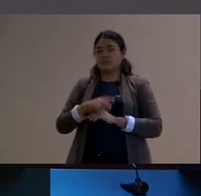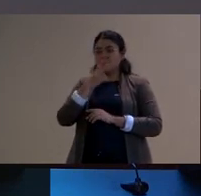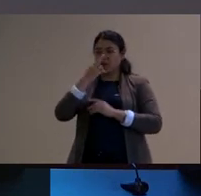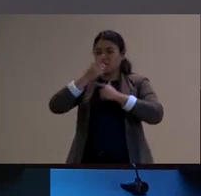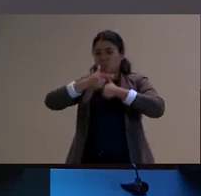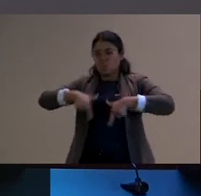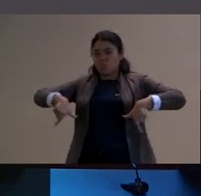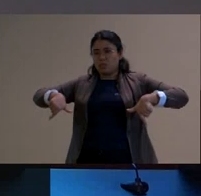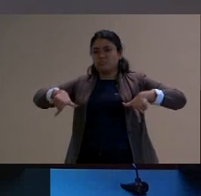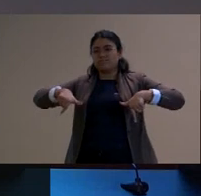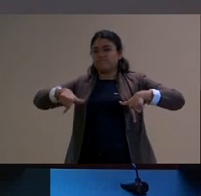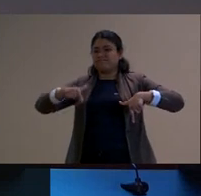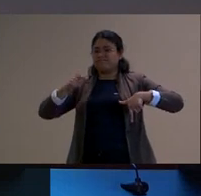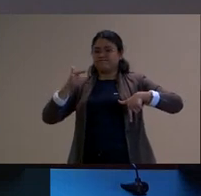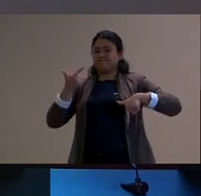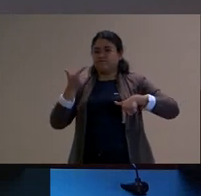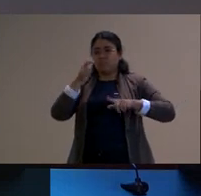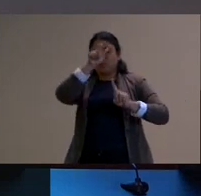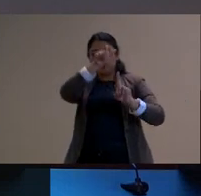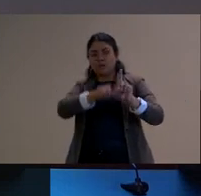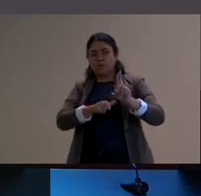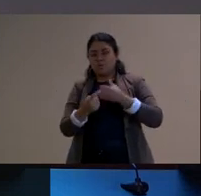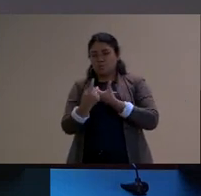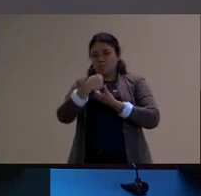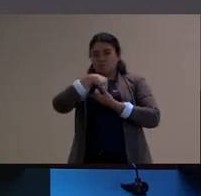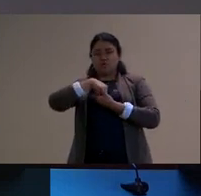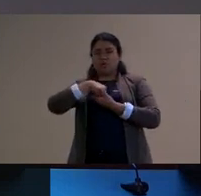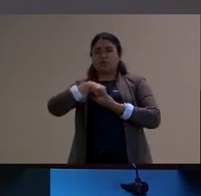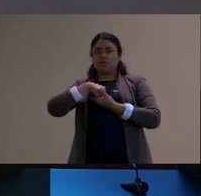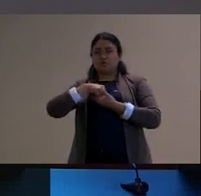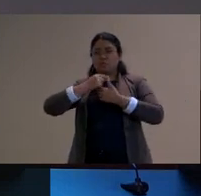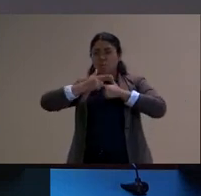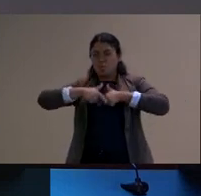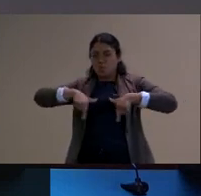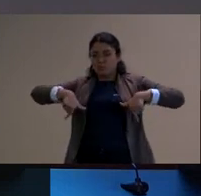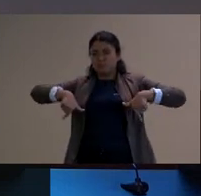sujeito e na qual então a experiência